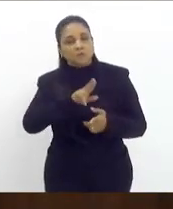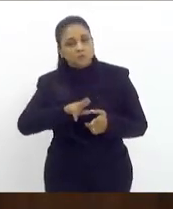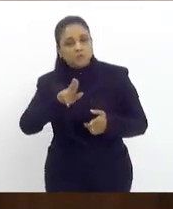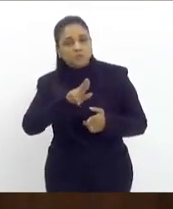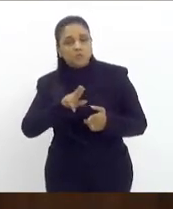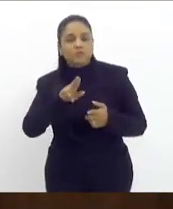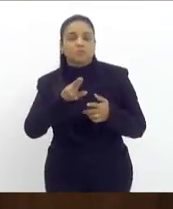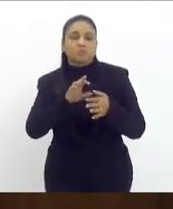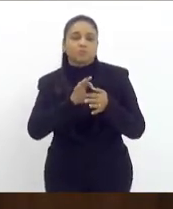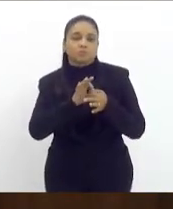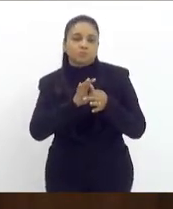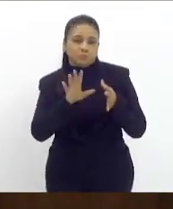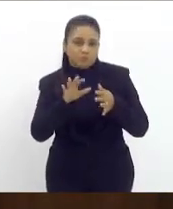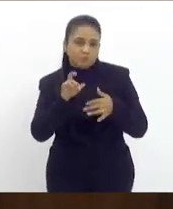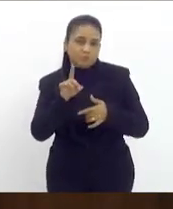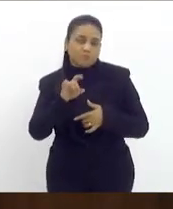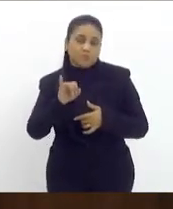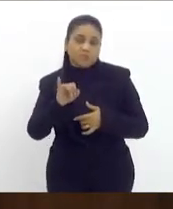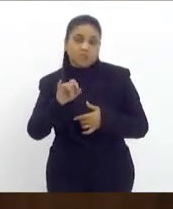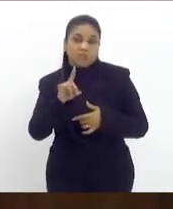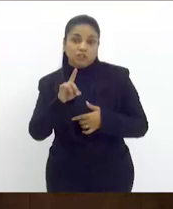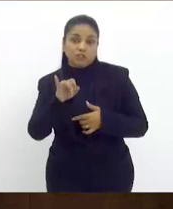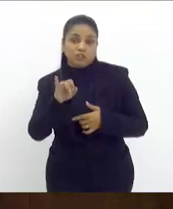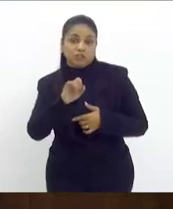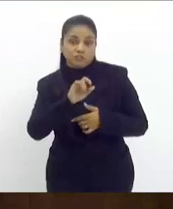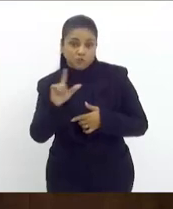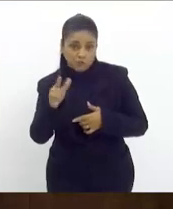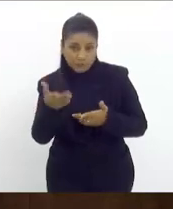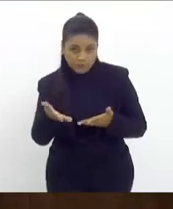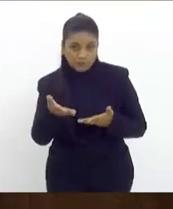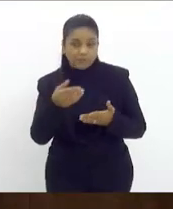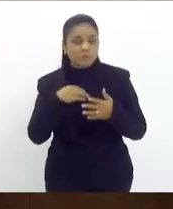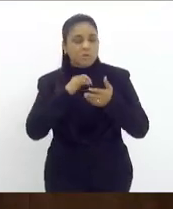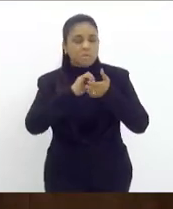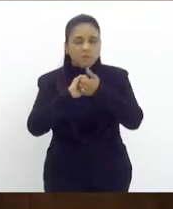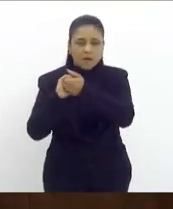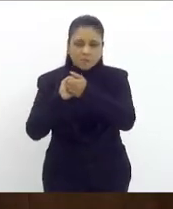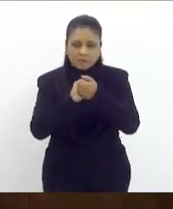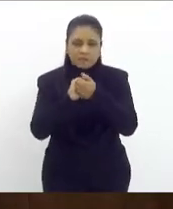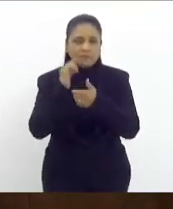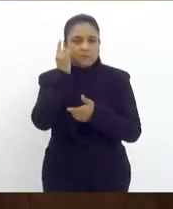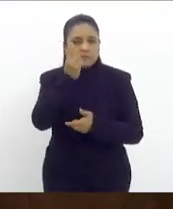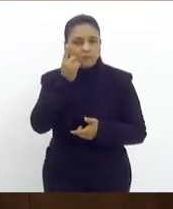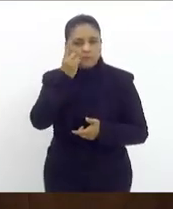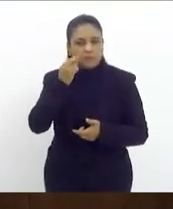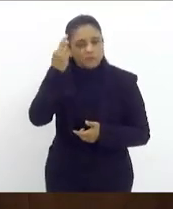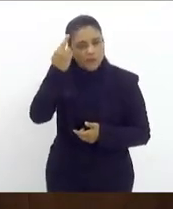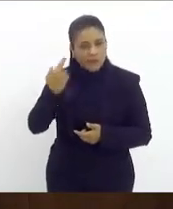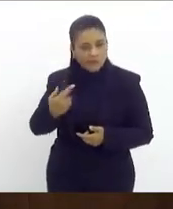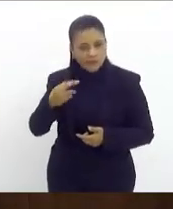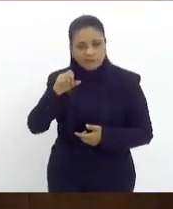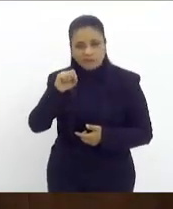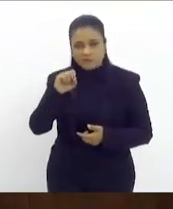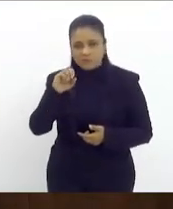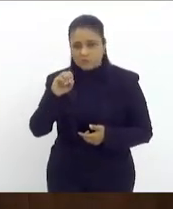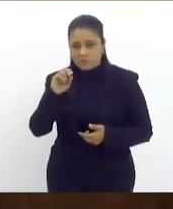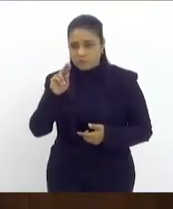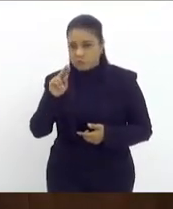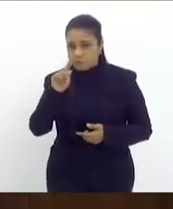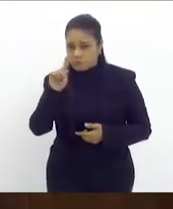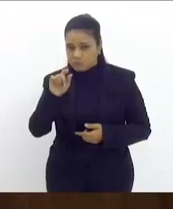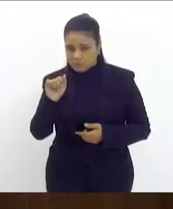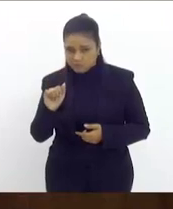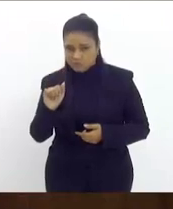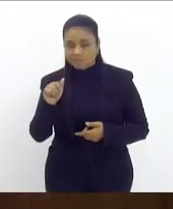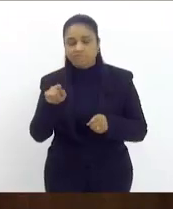aproveitar a oportunidade para parabenizar as deputadas Renata Souza e